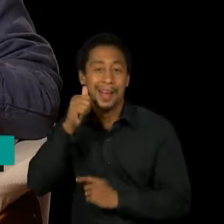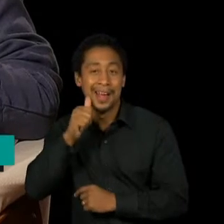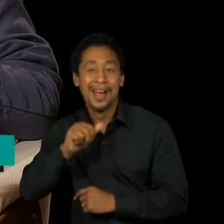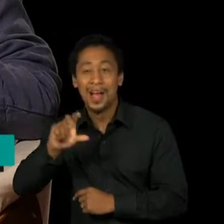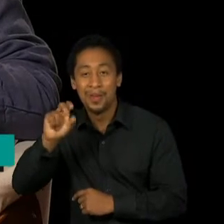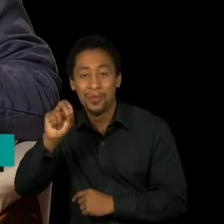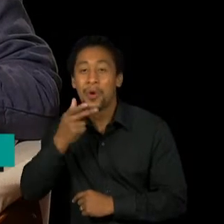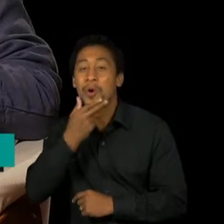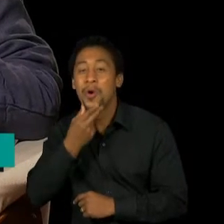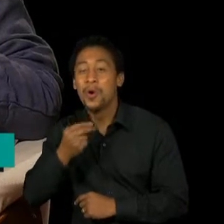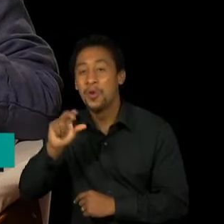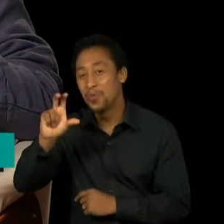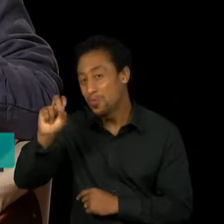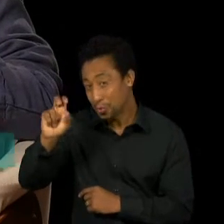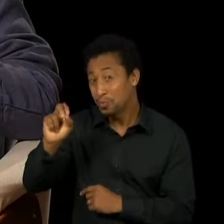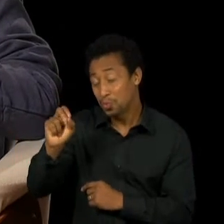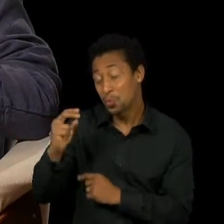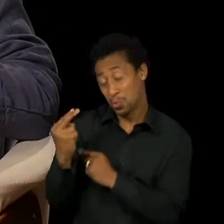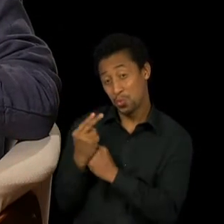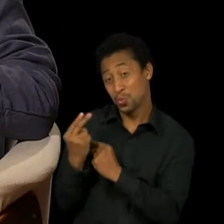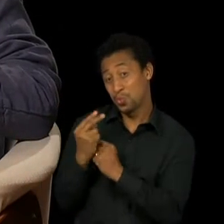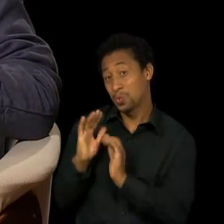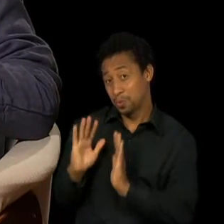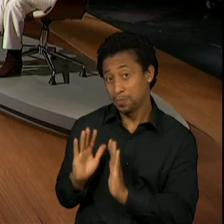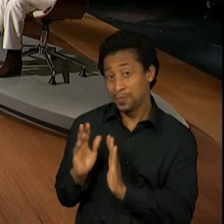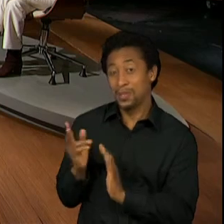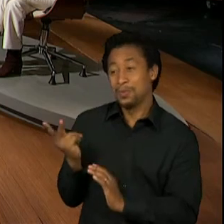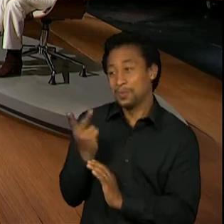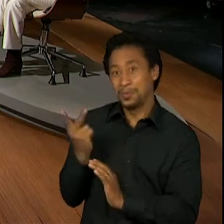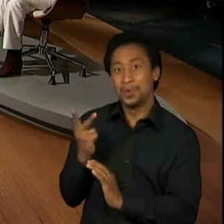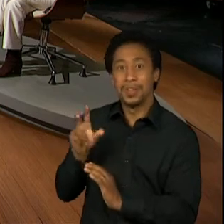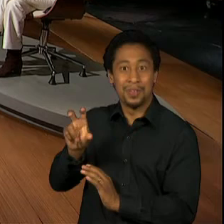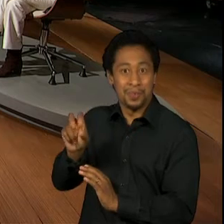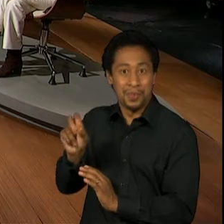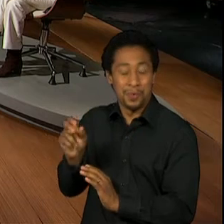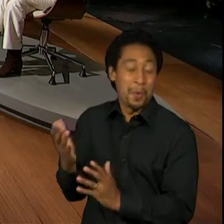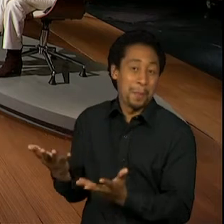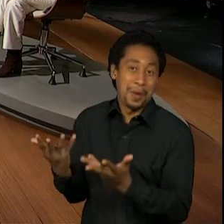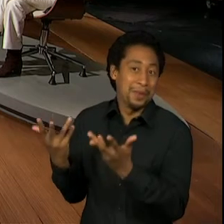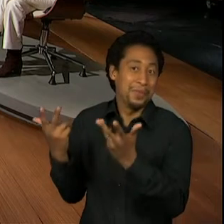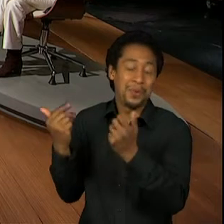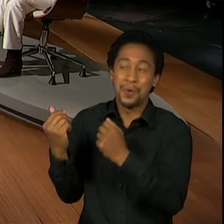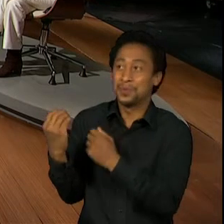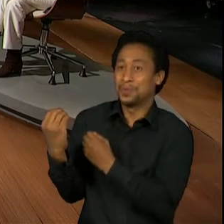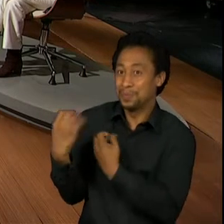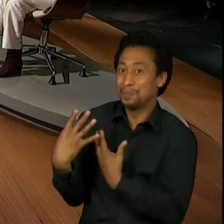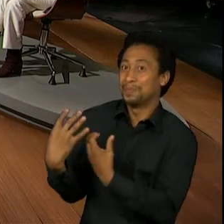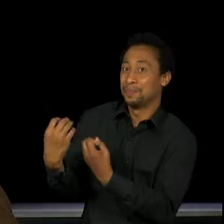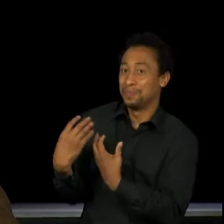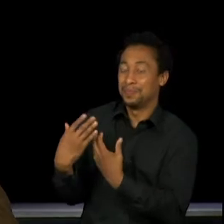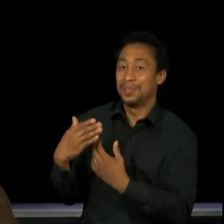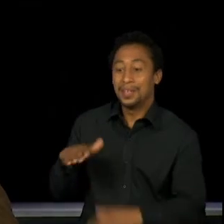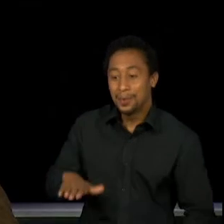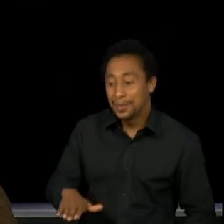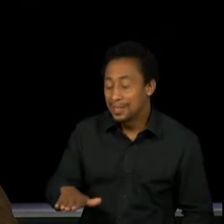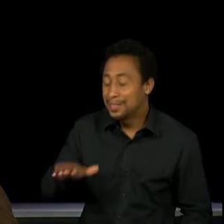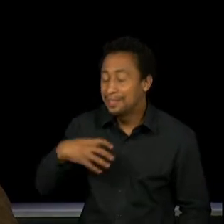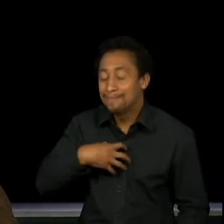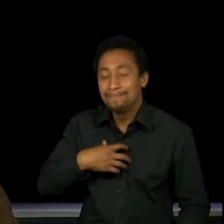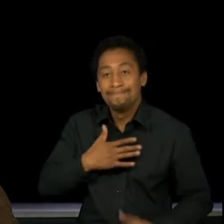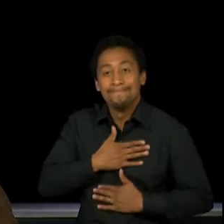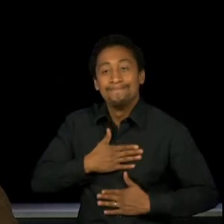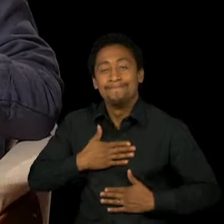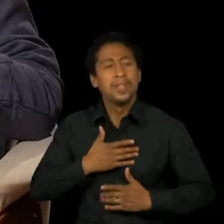eles eram maravilhosos. Eu tenho uma gratidão profunda por eles. Eu tive uma infância deliciosa. Que cidade? O meu avô tinha uma